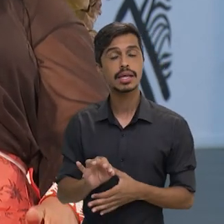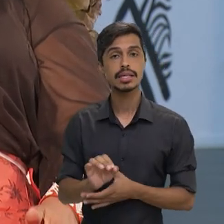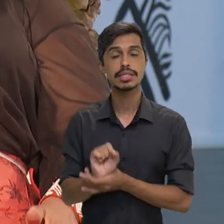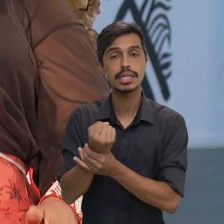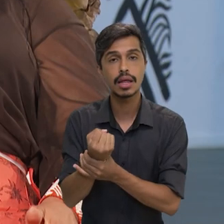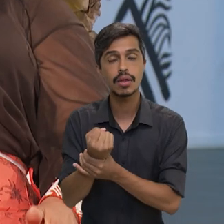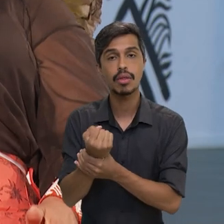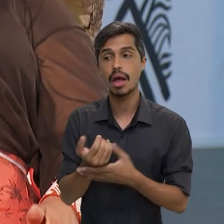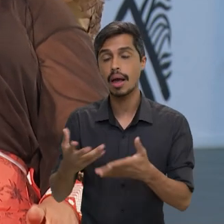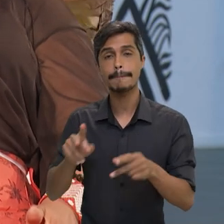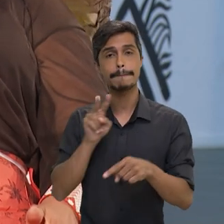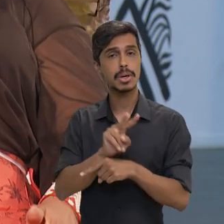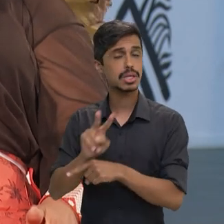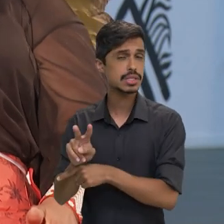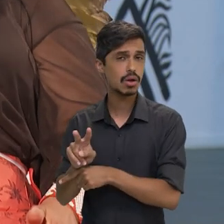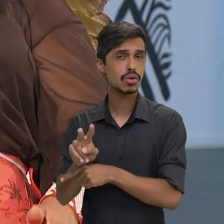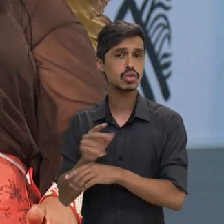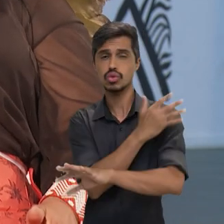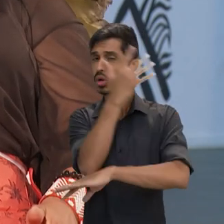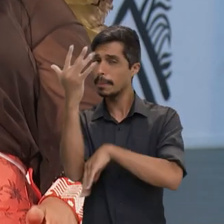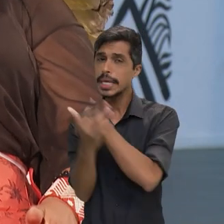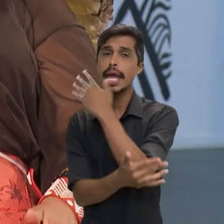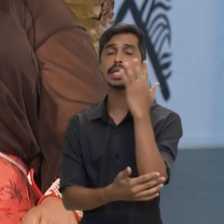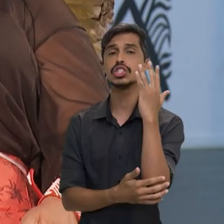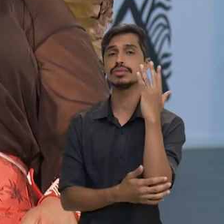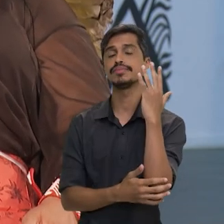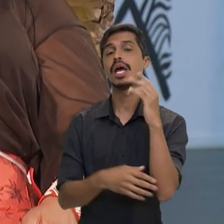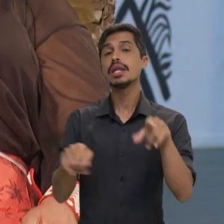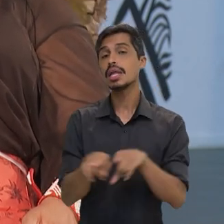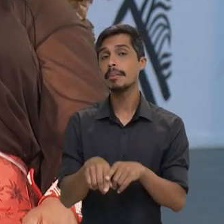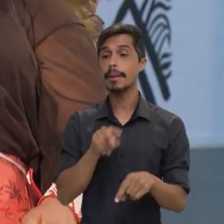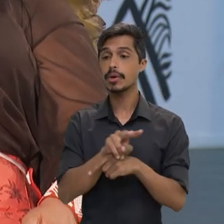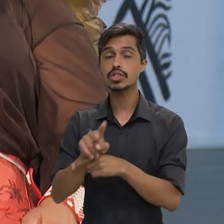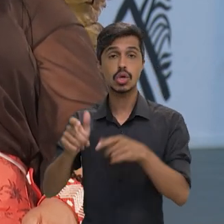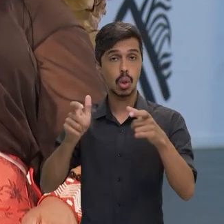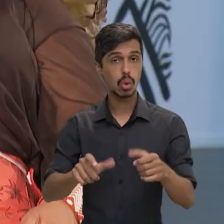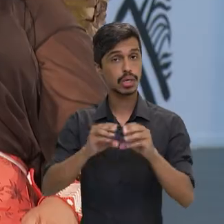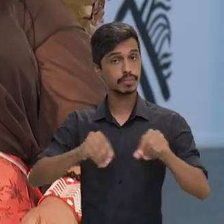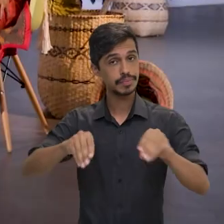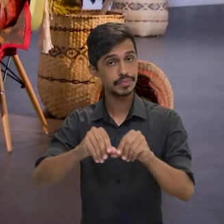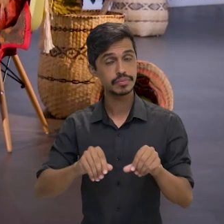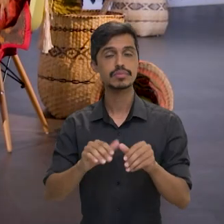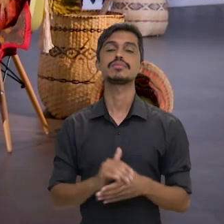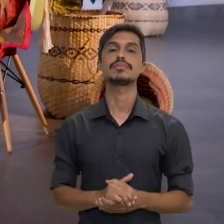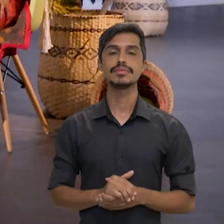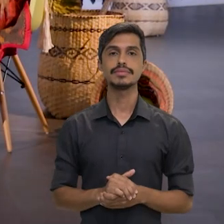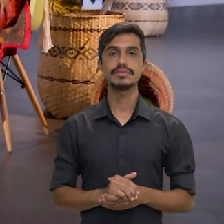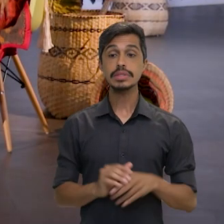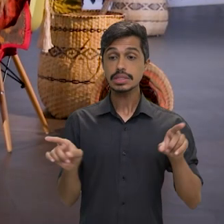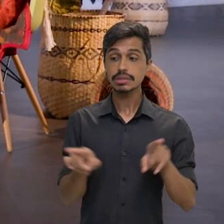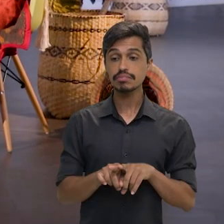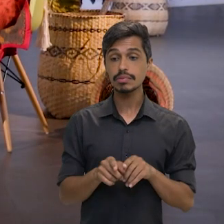a proteção do meio ambiente, né? A proteção desses territórios e